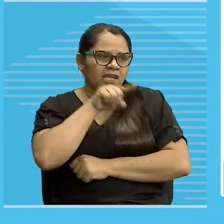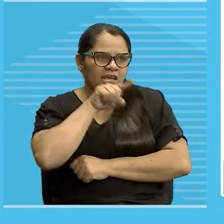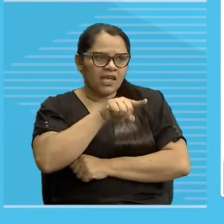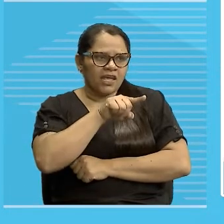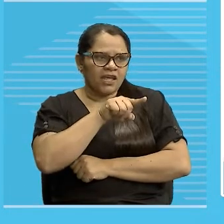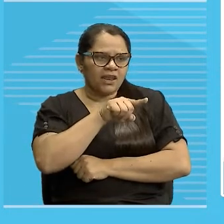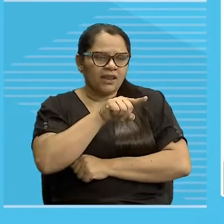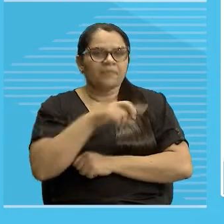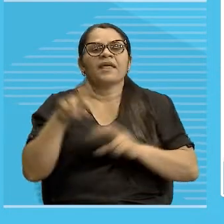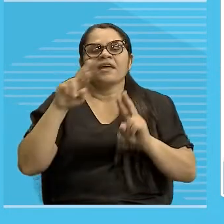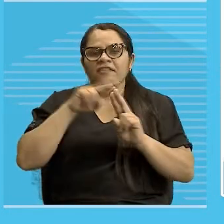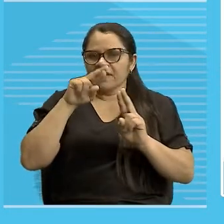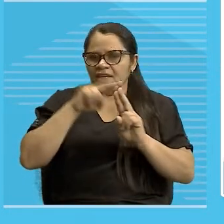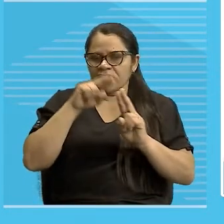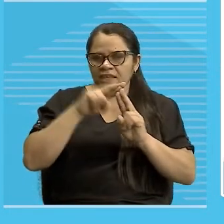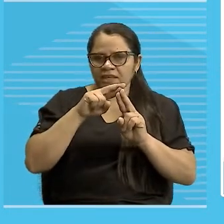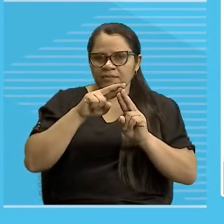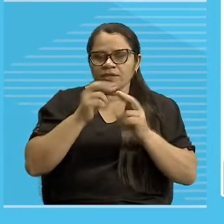Referir-me